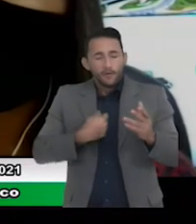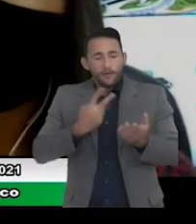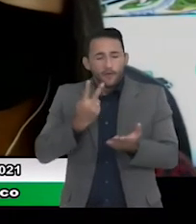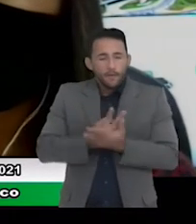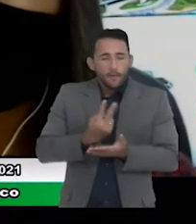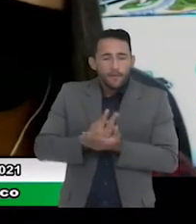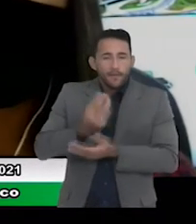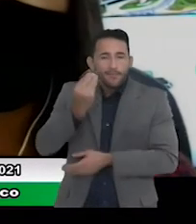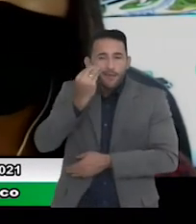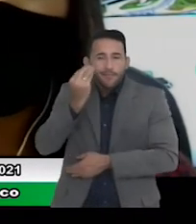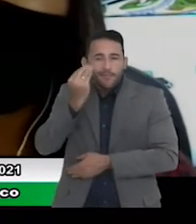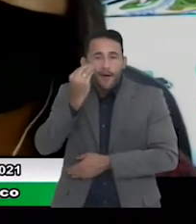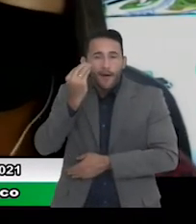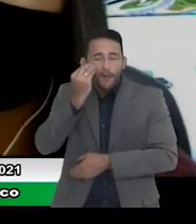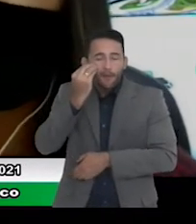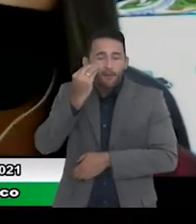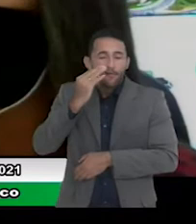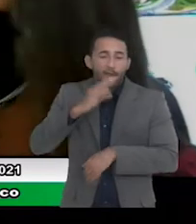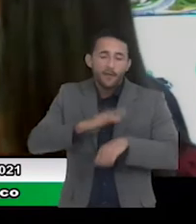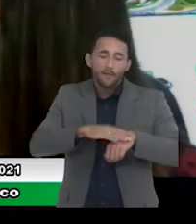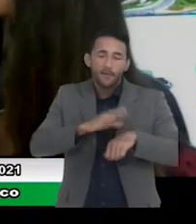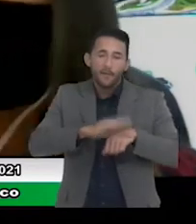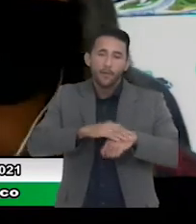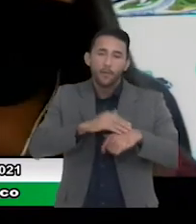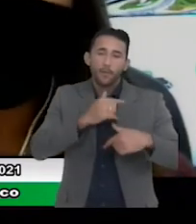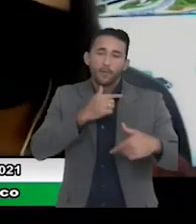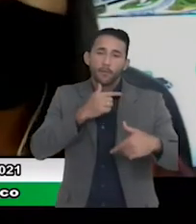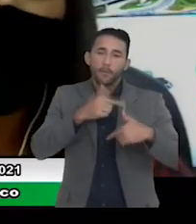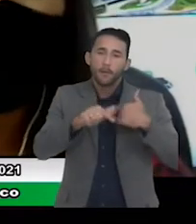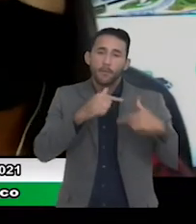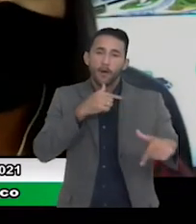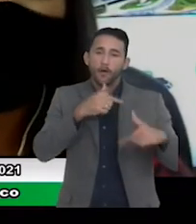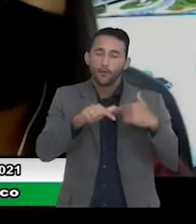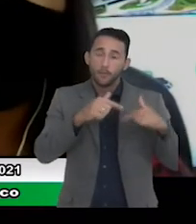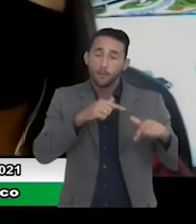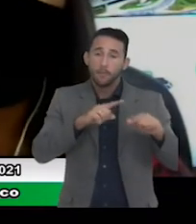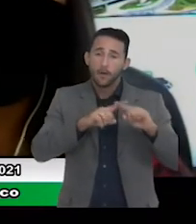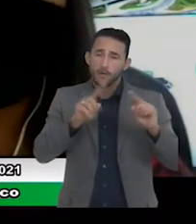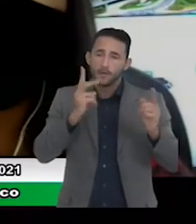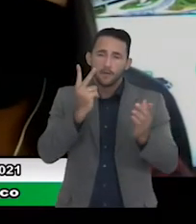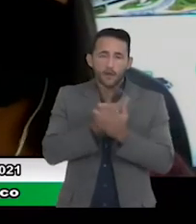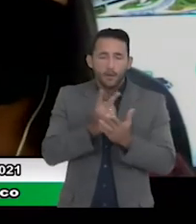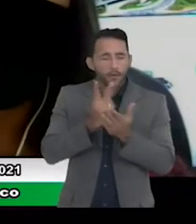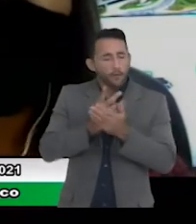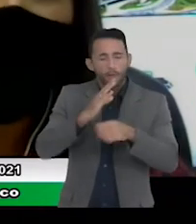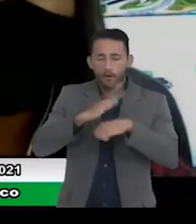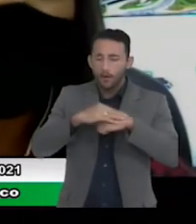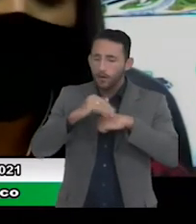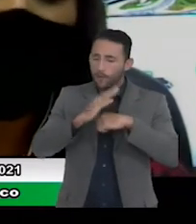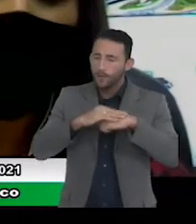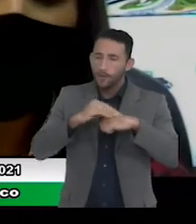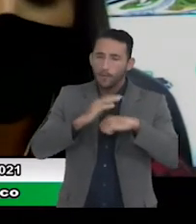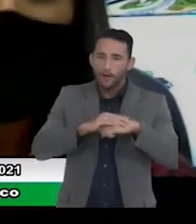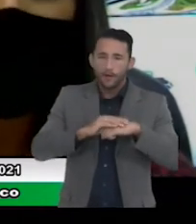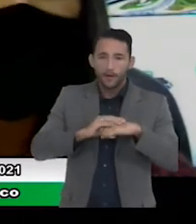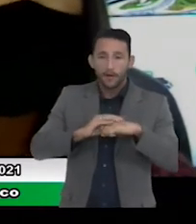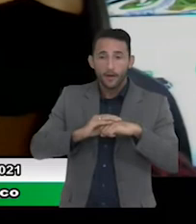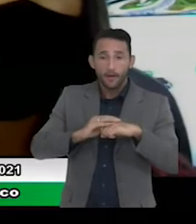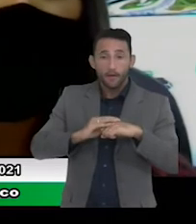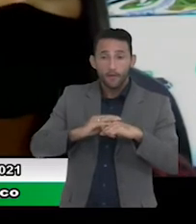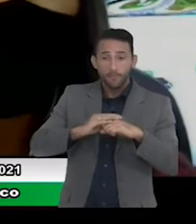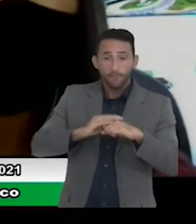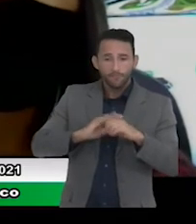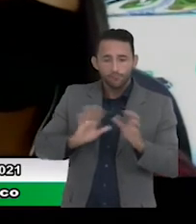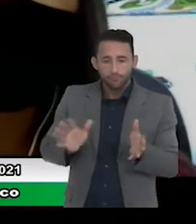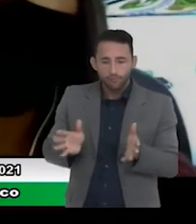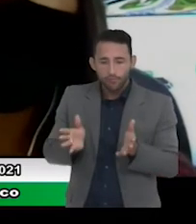desempenhar esse papel que é de grande responsabilidade mas faremos isso com o maior carinho para honrar a confiança do nosso